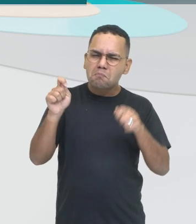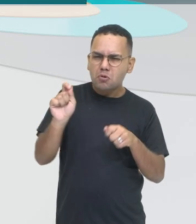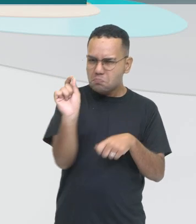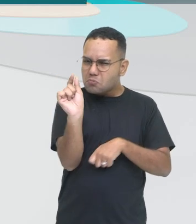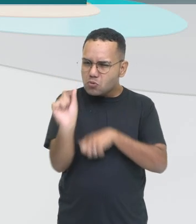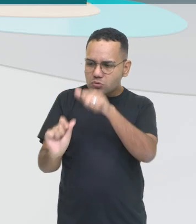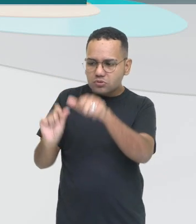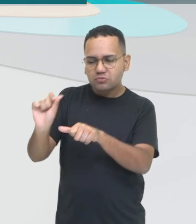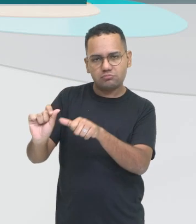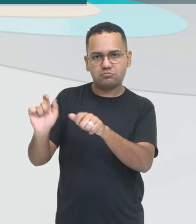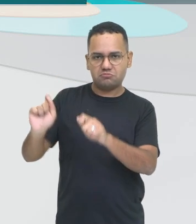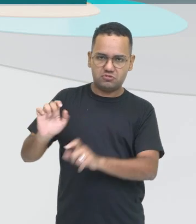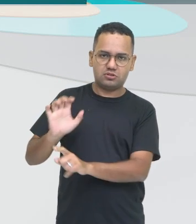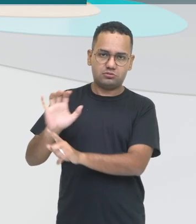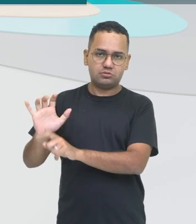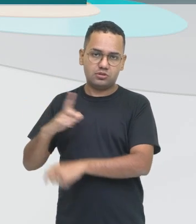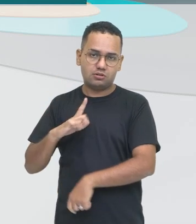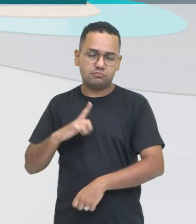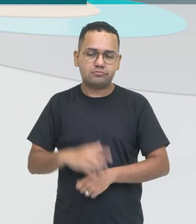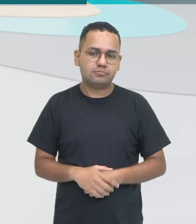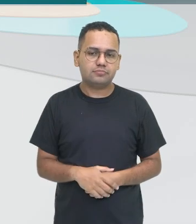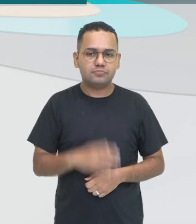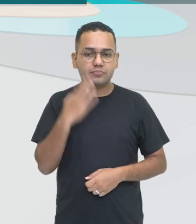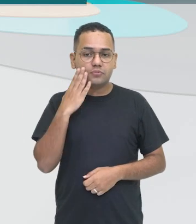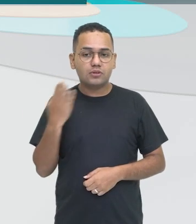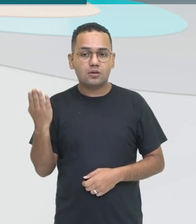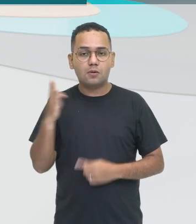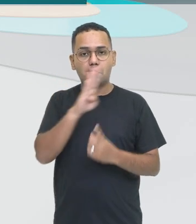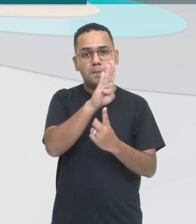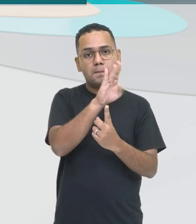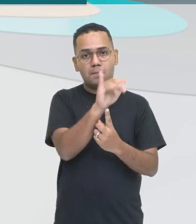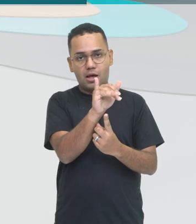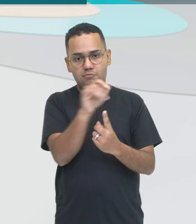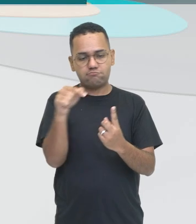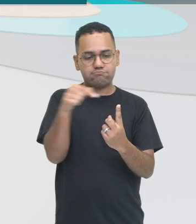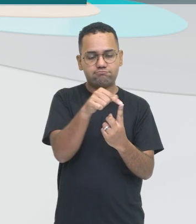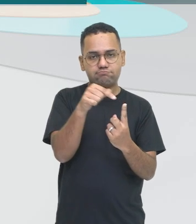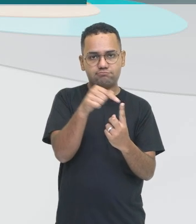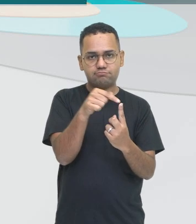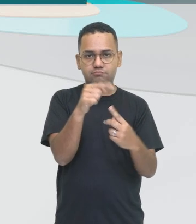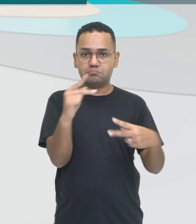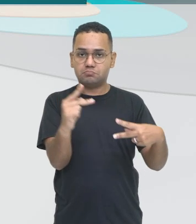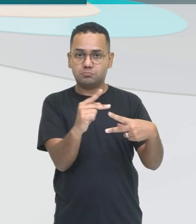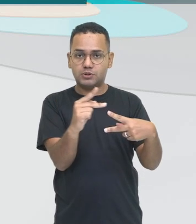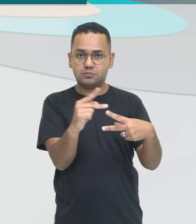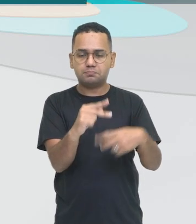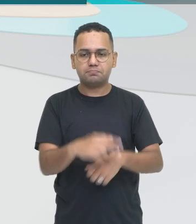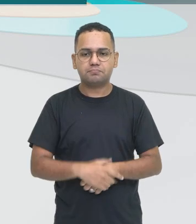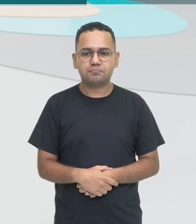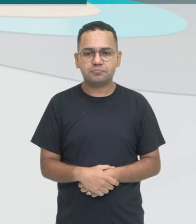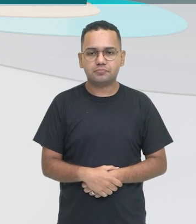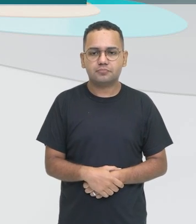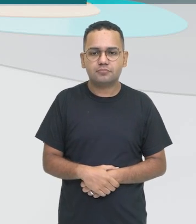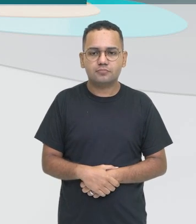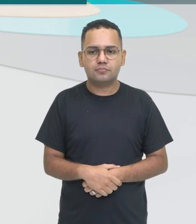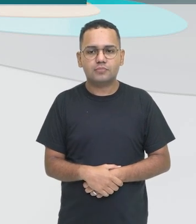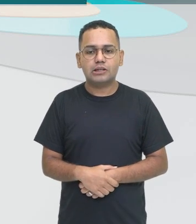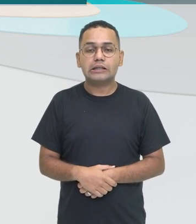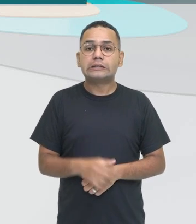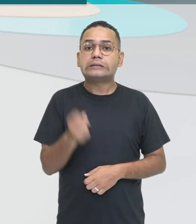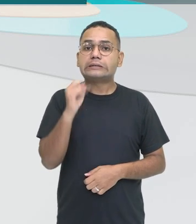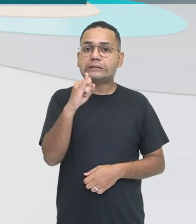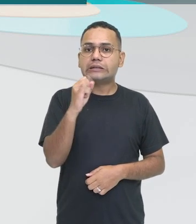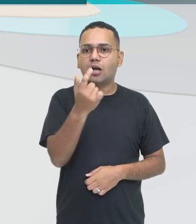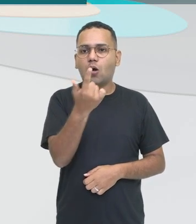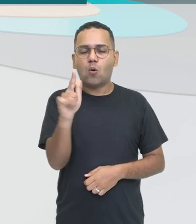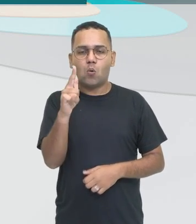O sentido desse pronome reflexivo. Olha só, by, então, ele por si só é uma preposição. Mas quando eu utilizo junto, né?